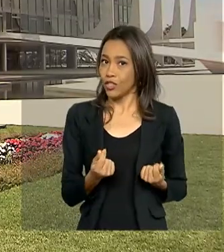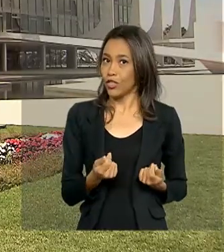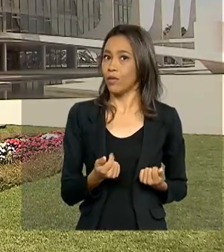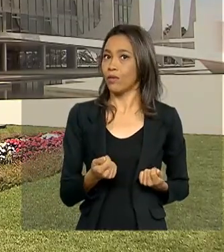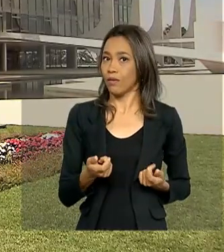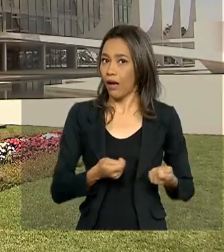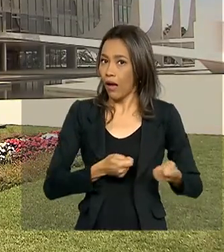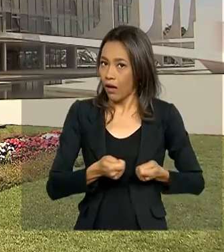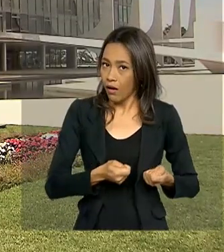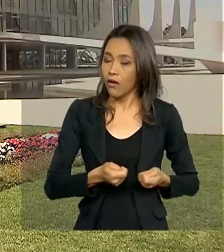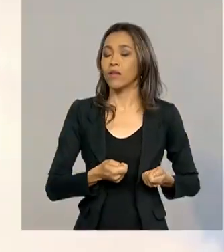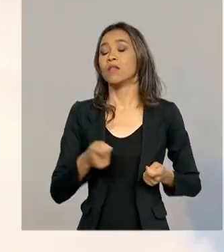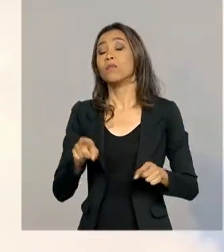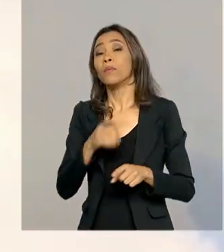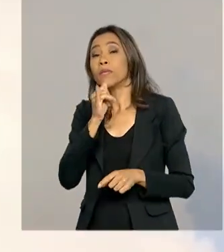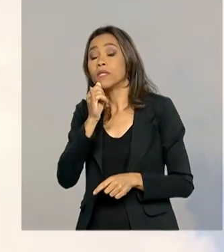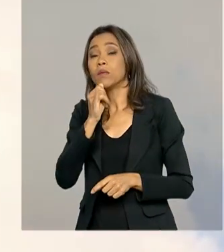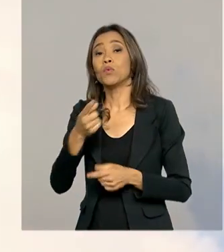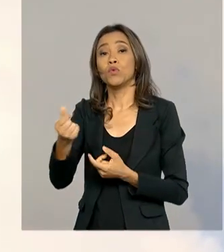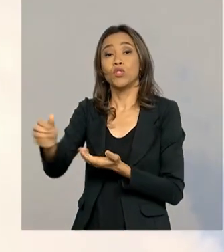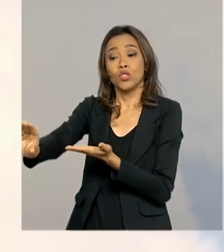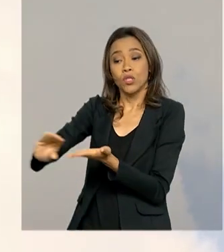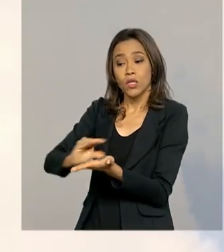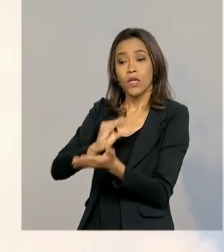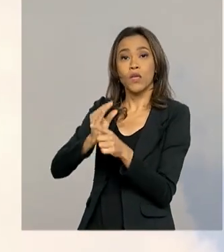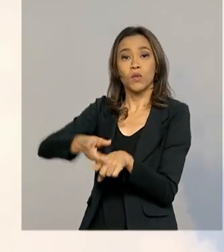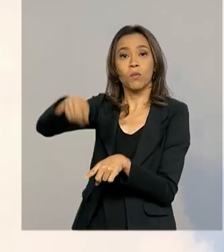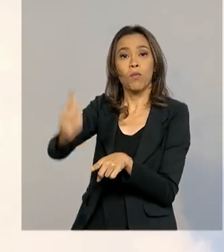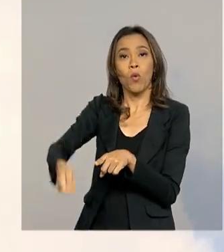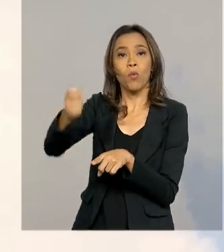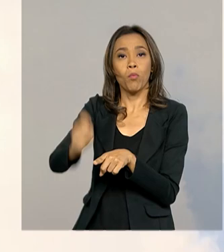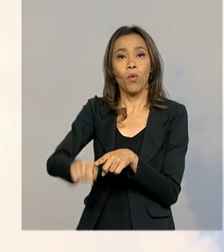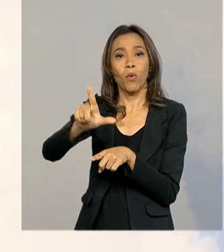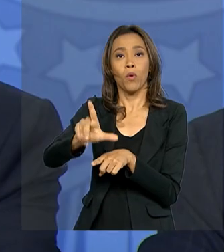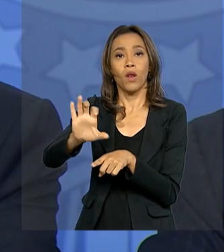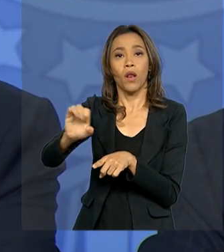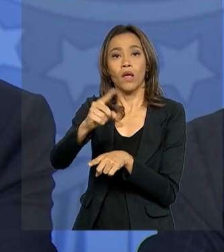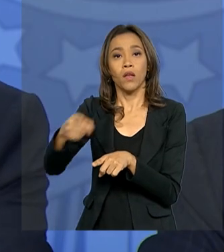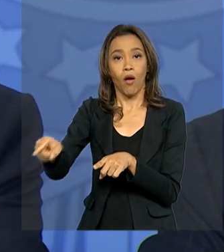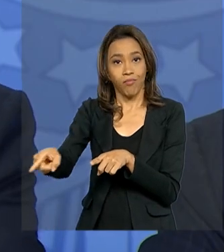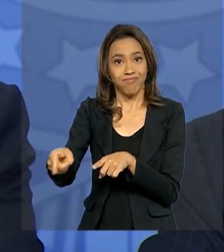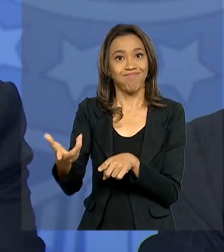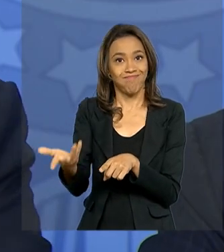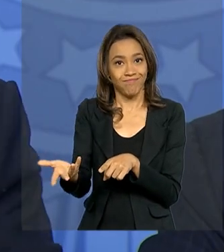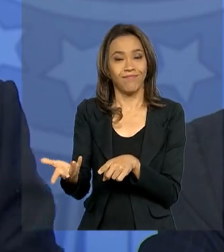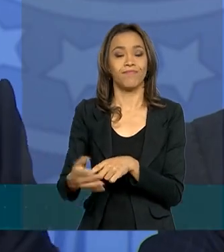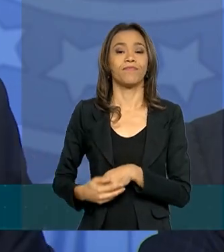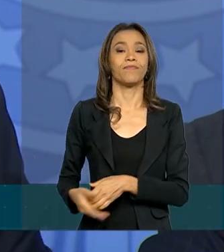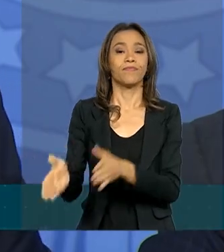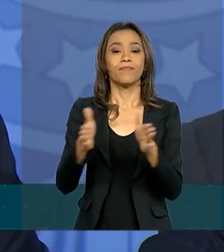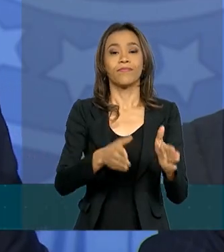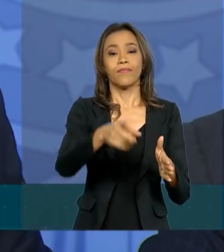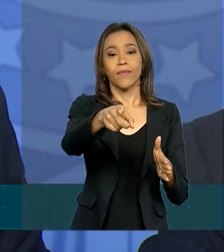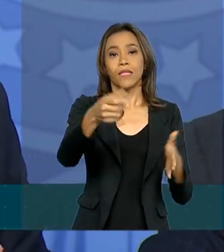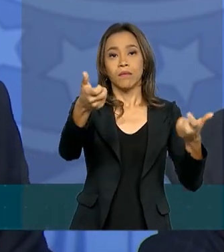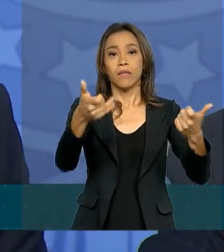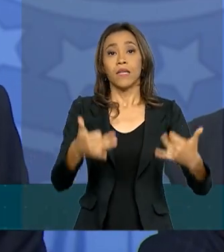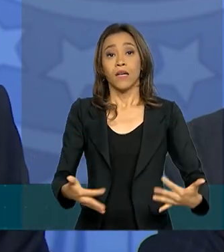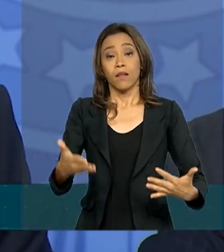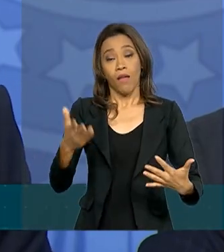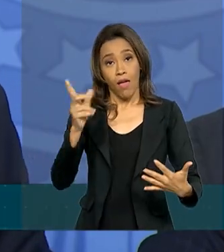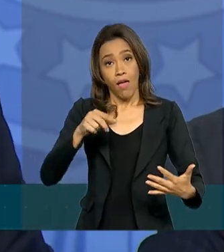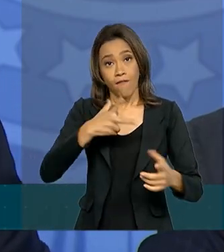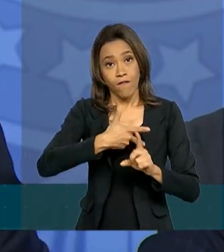por exemplo, o dinheiro arrecadado no leilão de petróleo excedente da sessão onerosa. É a vitória de um governo que foi,